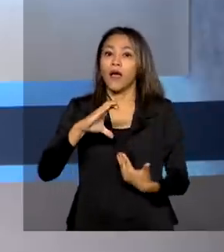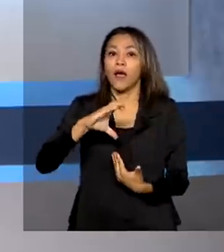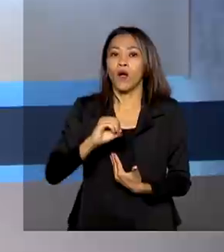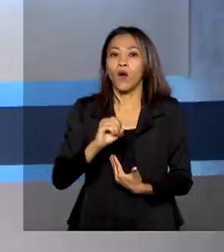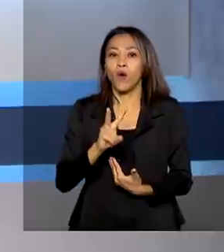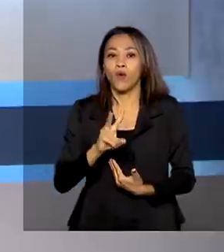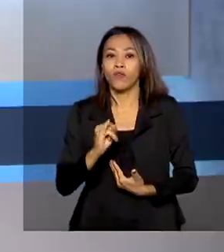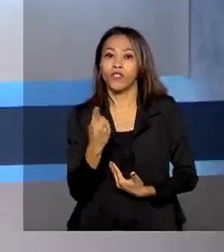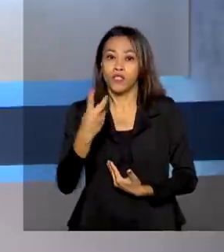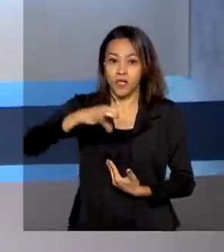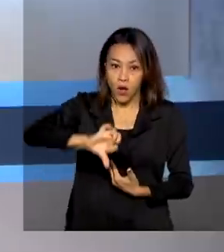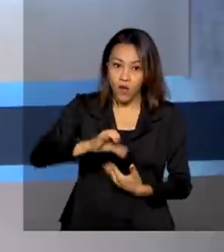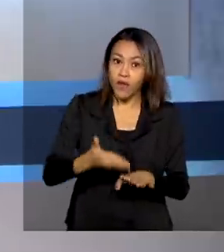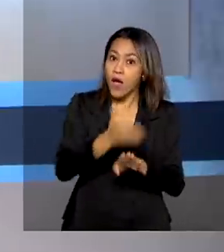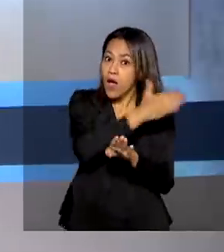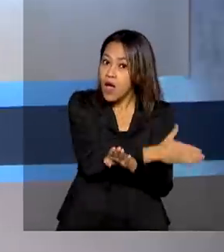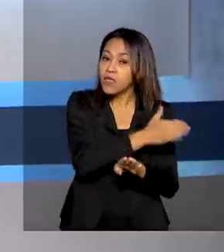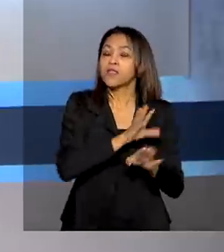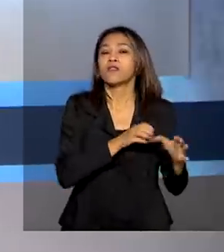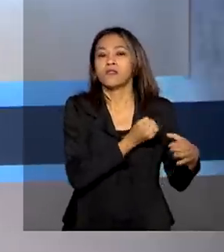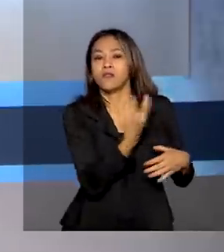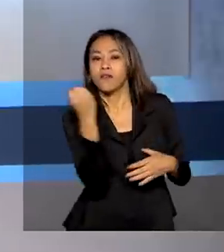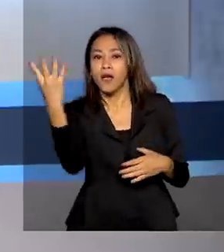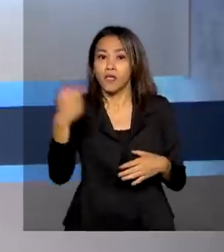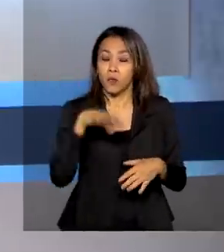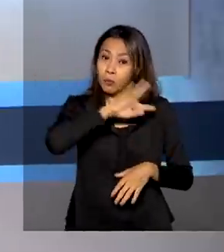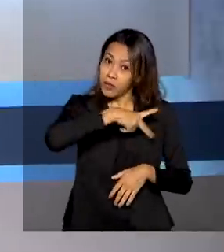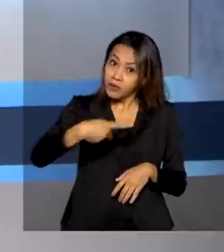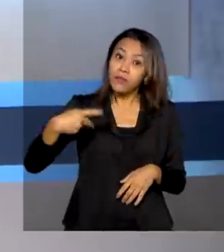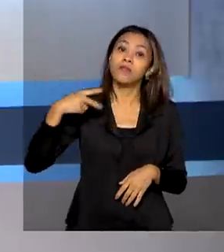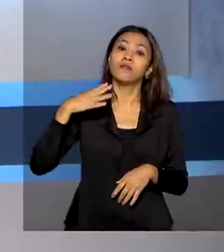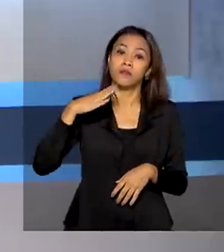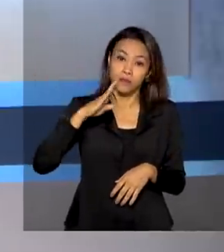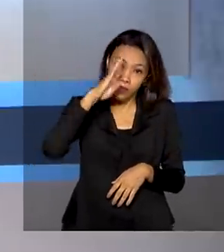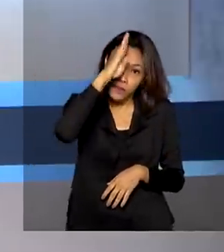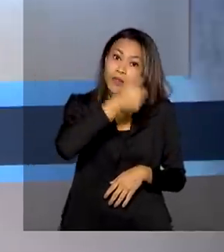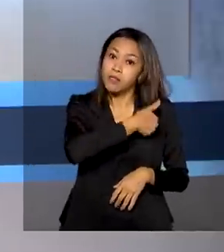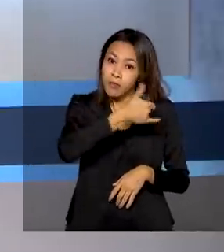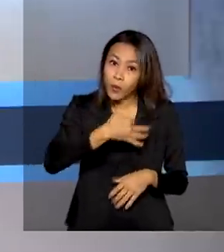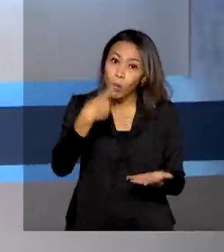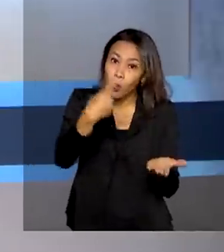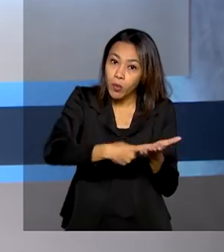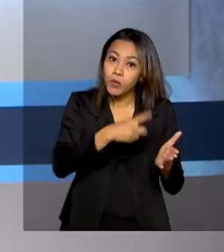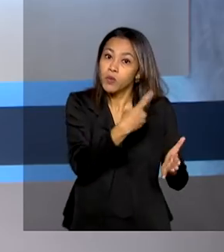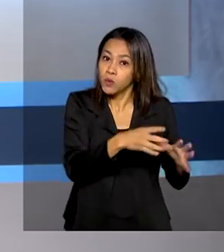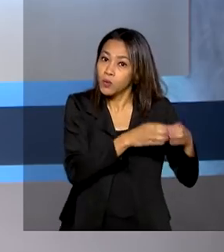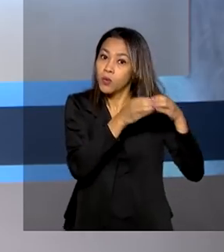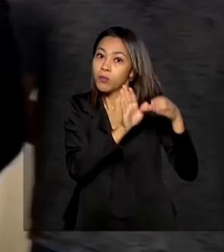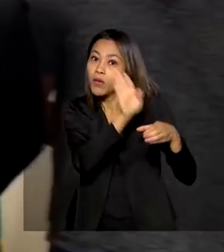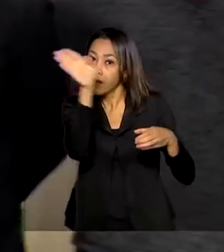viagem da delegação, o presidente Jair Bolsonaro falou da missão do grupo em Israel.